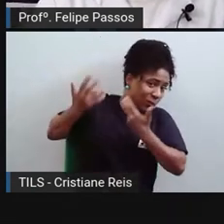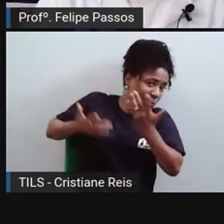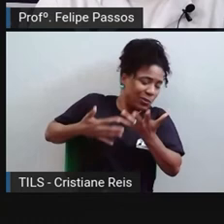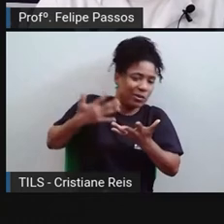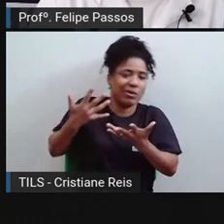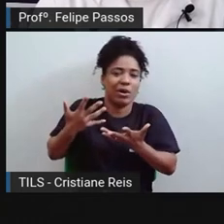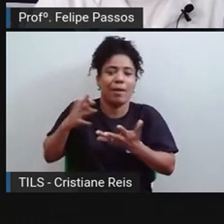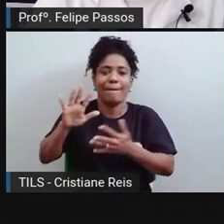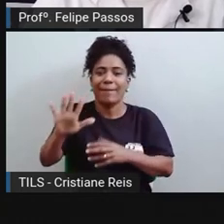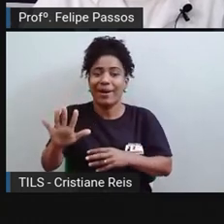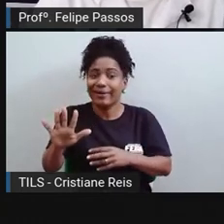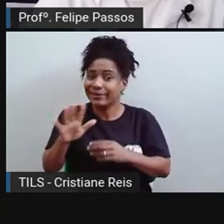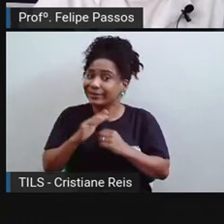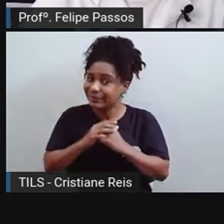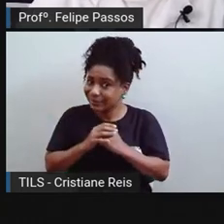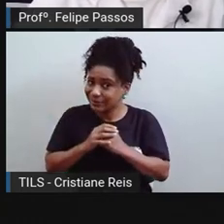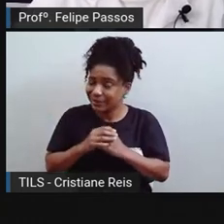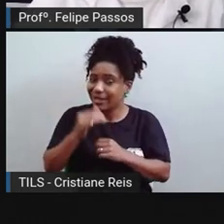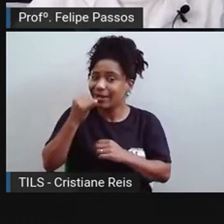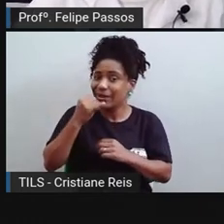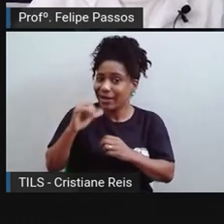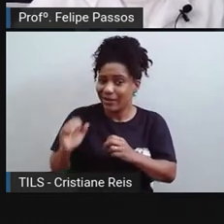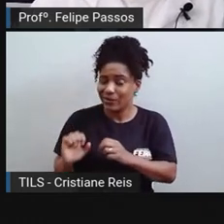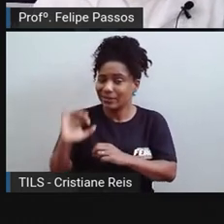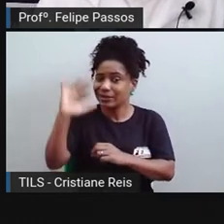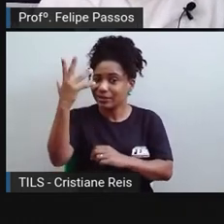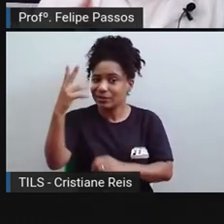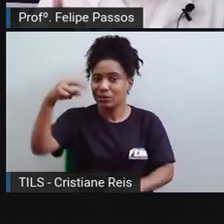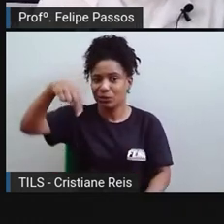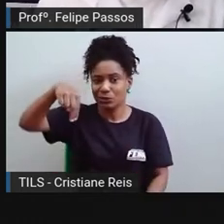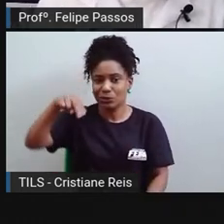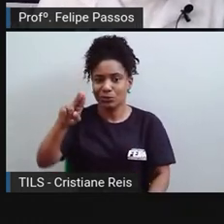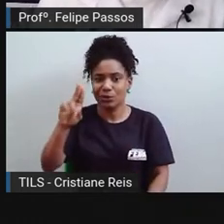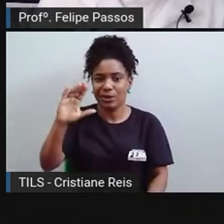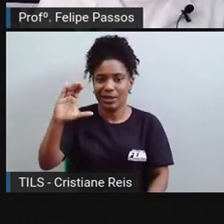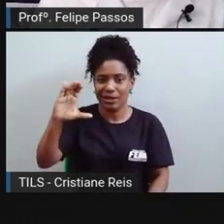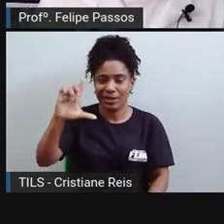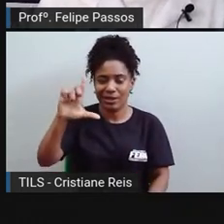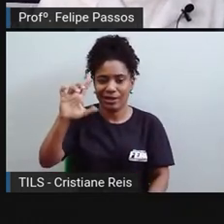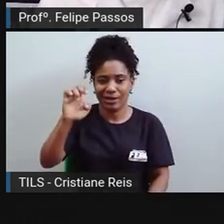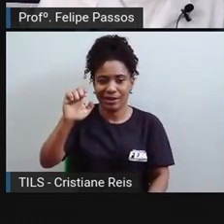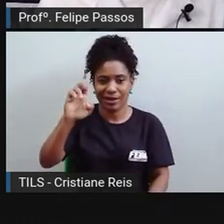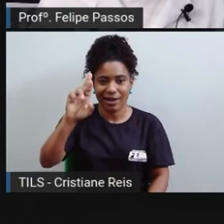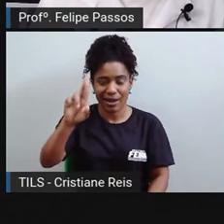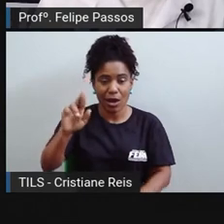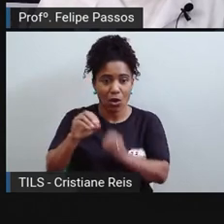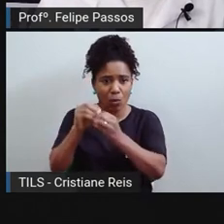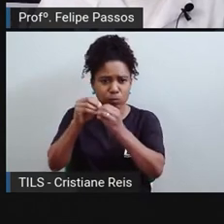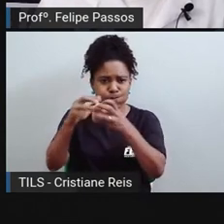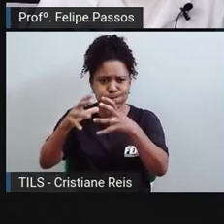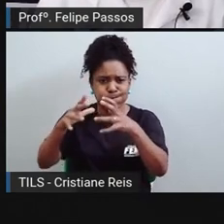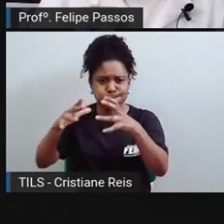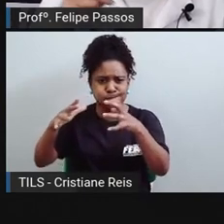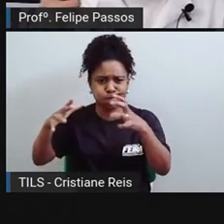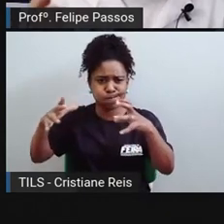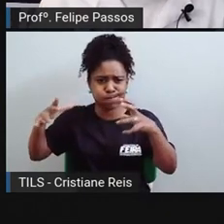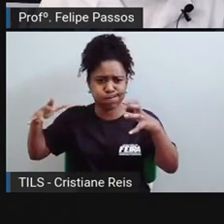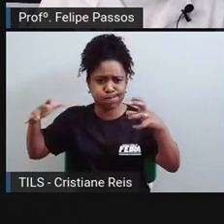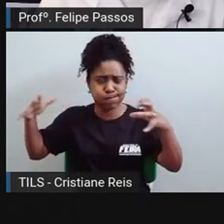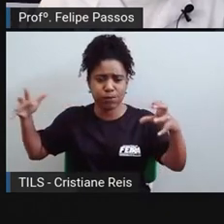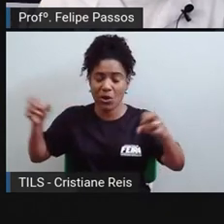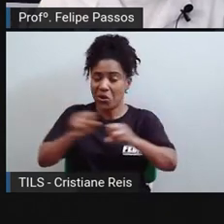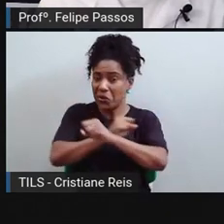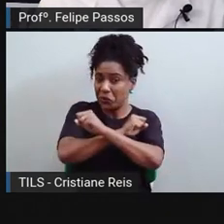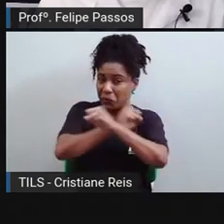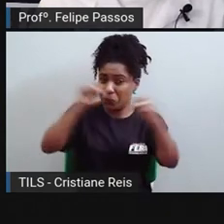tem uma chance, um potencial de ser muito mais grave. Se houver vazamento da radiação, não só